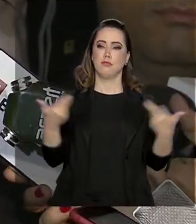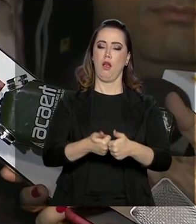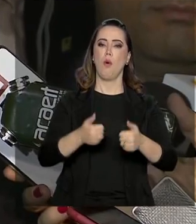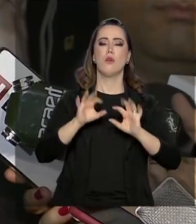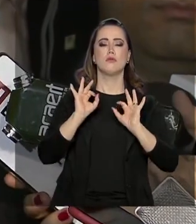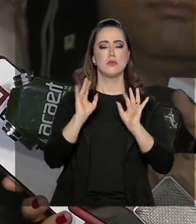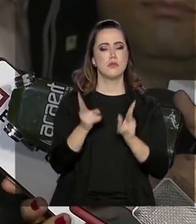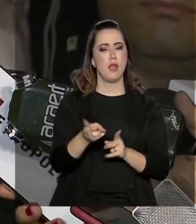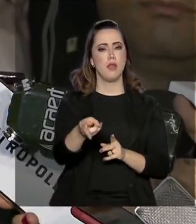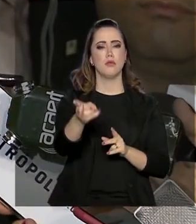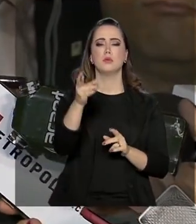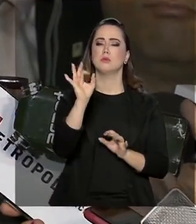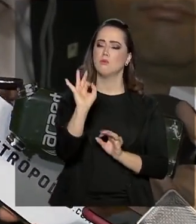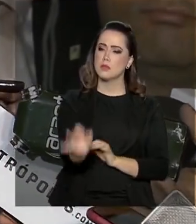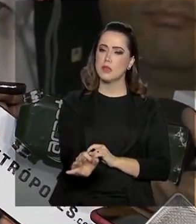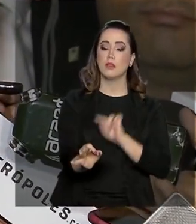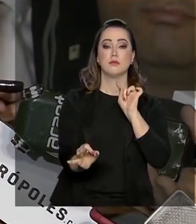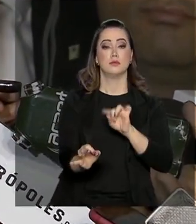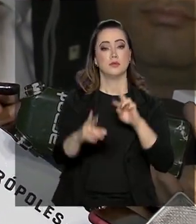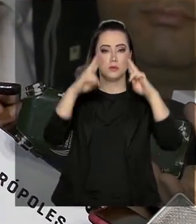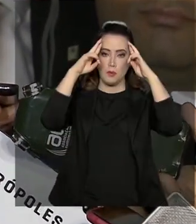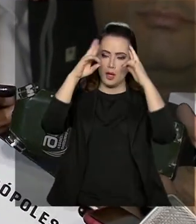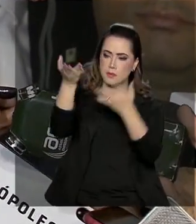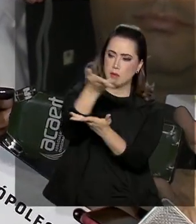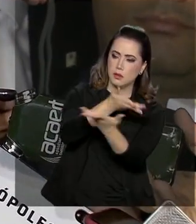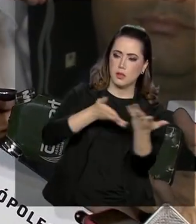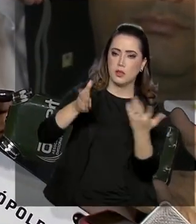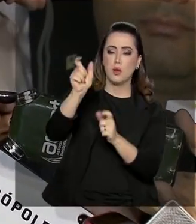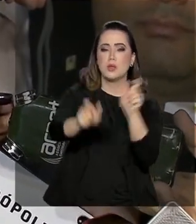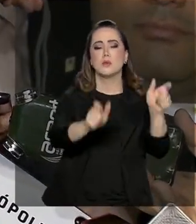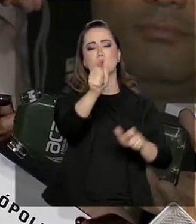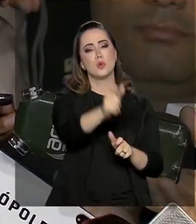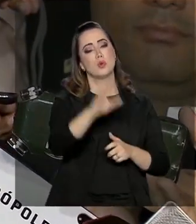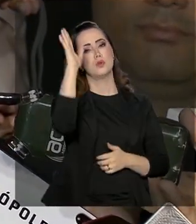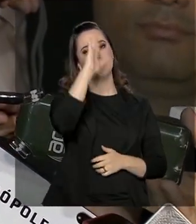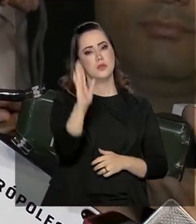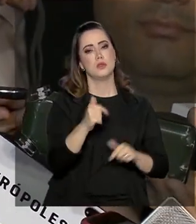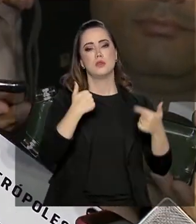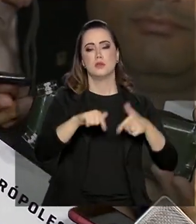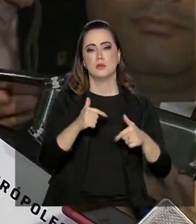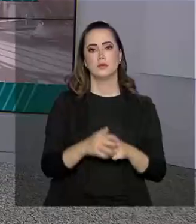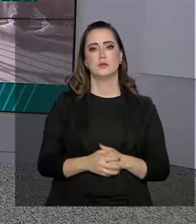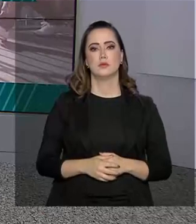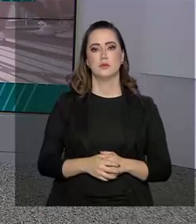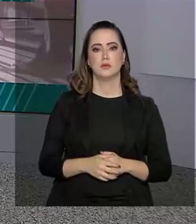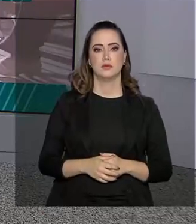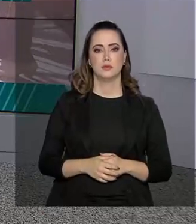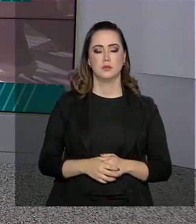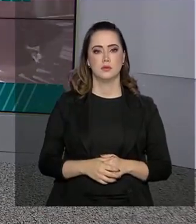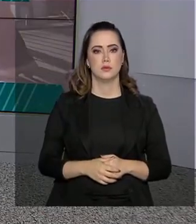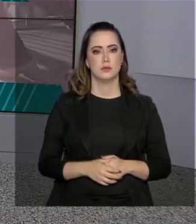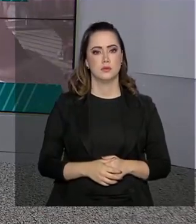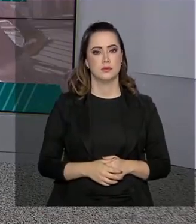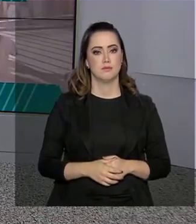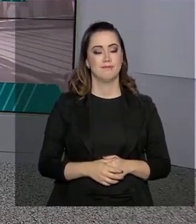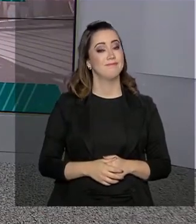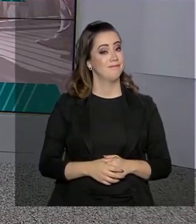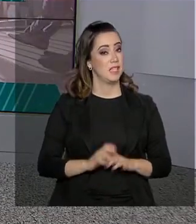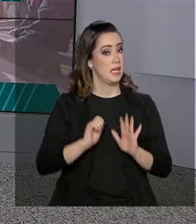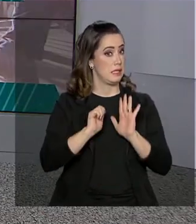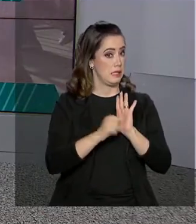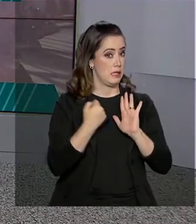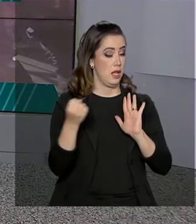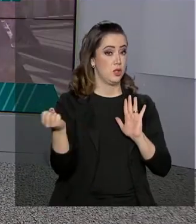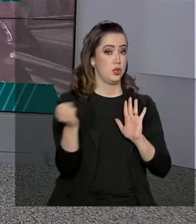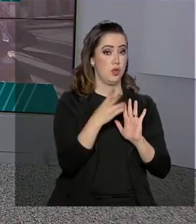honestidade, com decência, com respeito a todo homem e toda mulher que trabalha nesse país. Serão assinadas logo mais